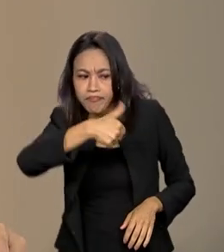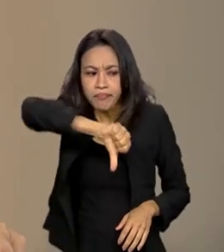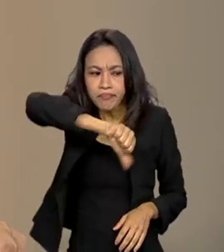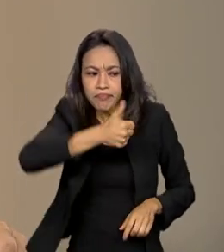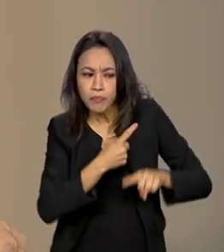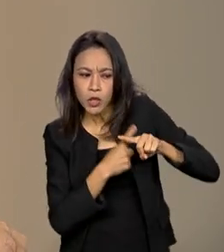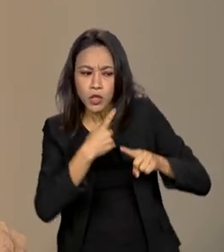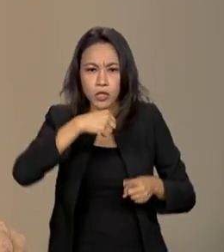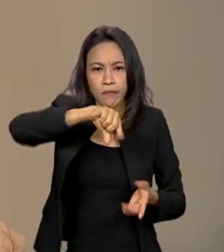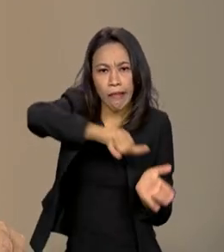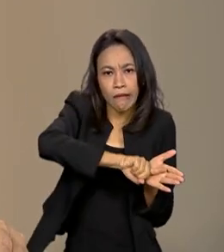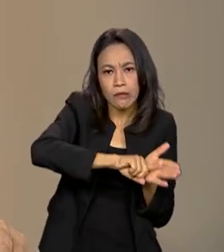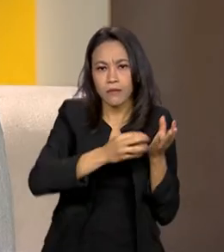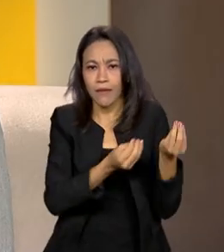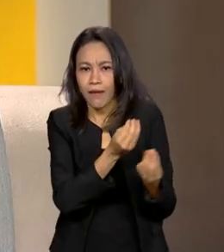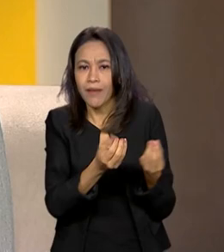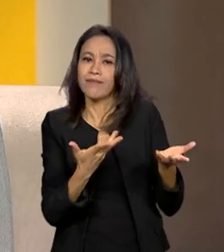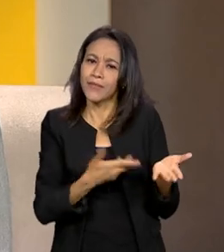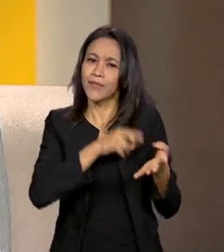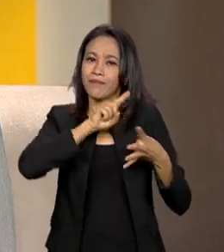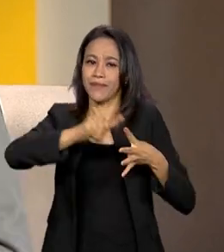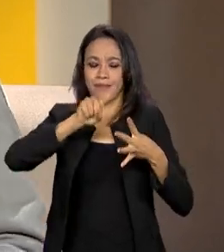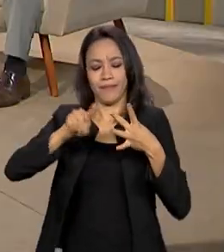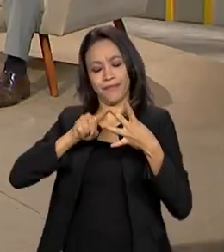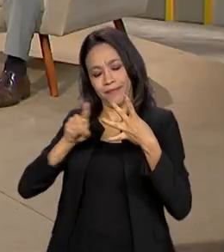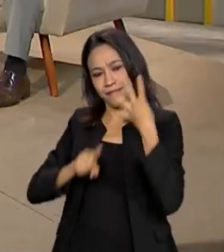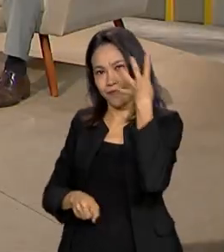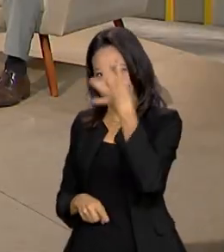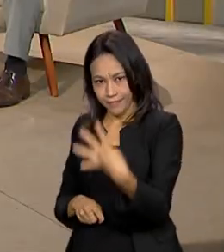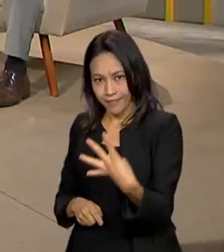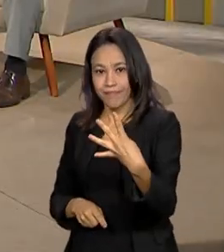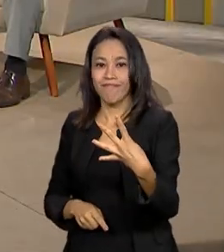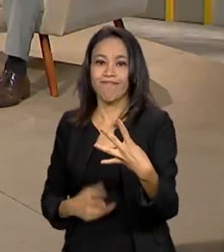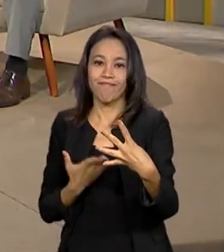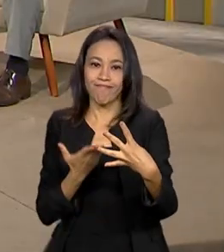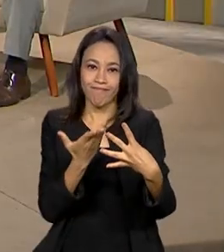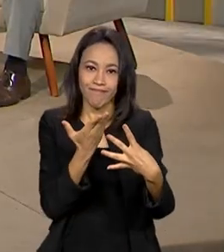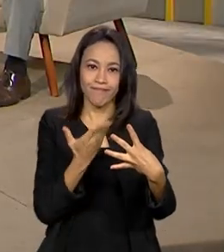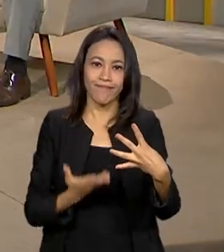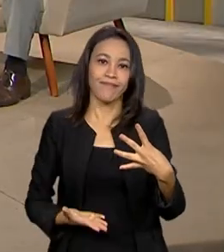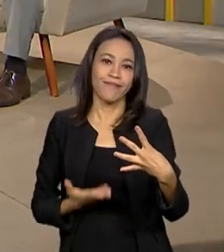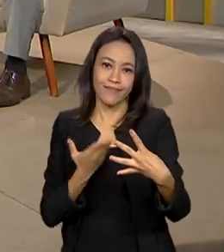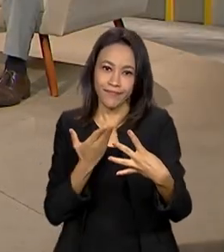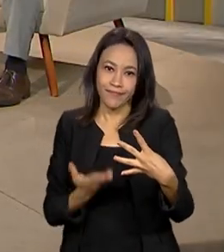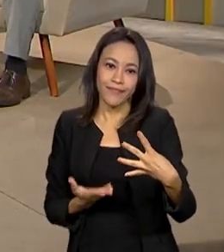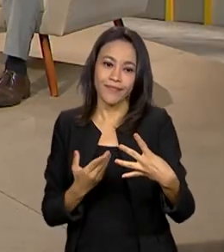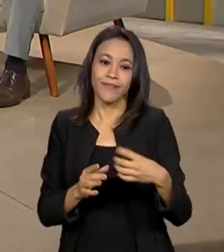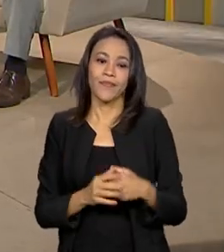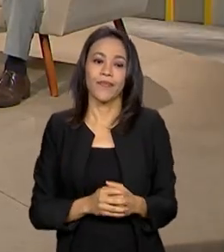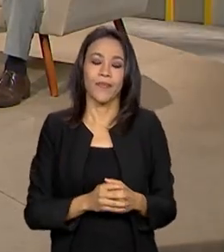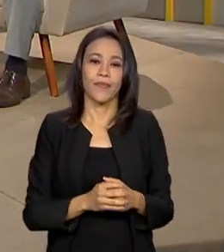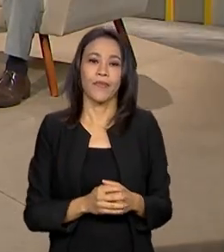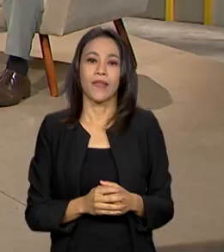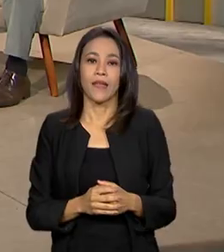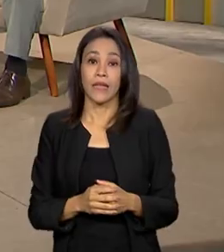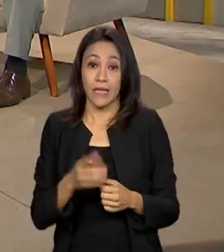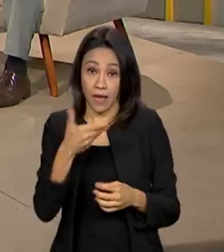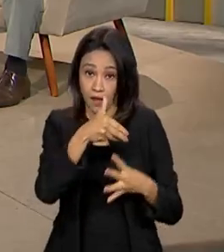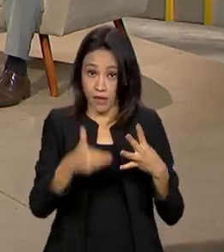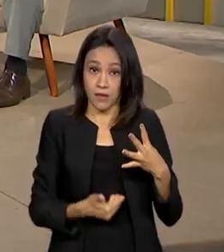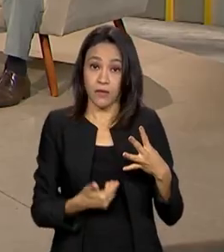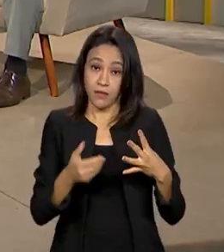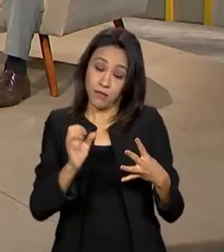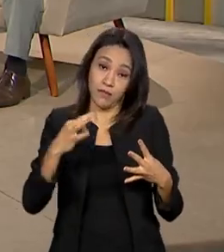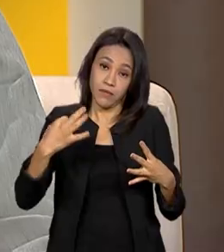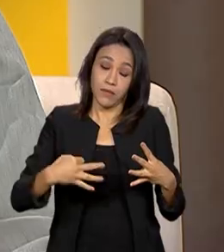e vários indicadores. E eram quatro níveis de classificação. Muito alto, alto, médio e baixo. Se eu não me engano, era isso.